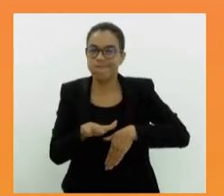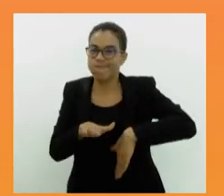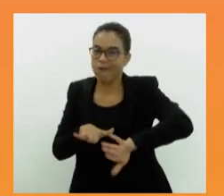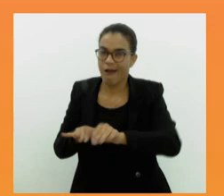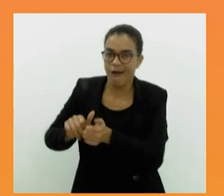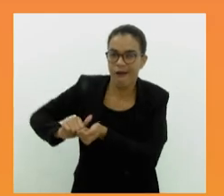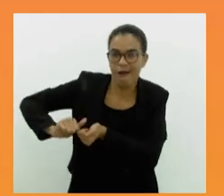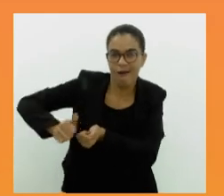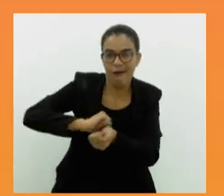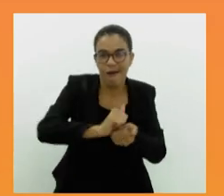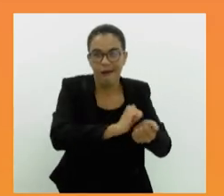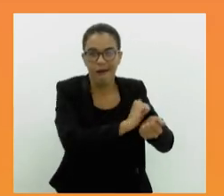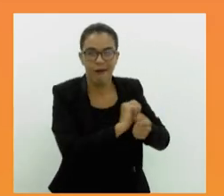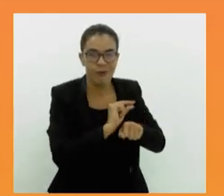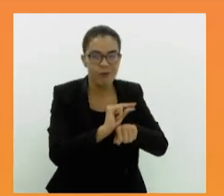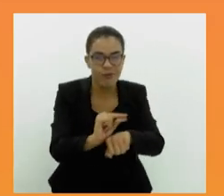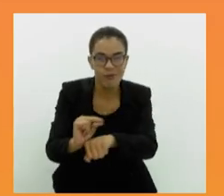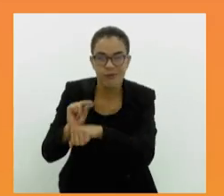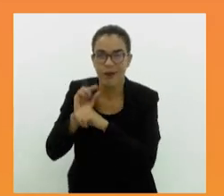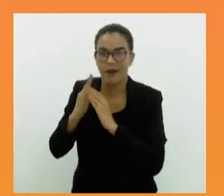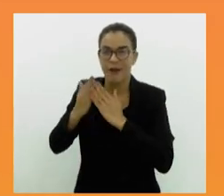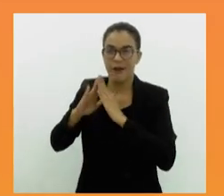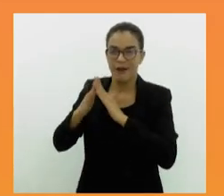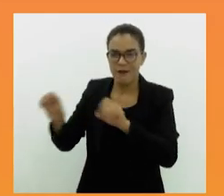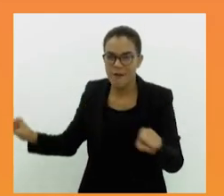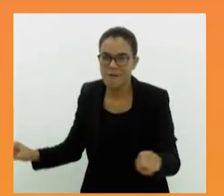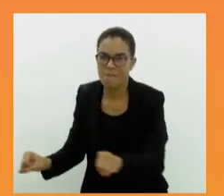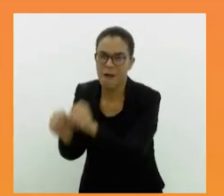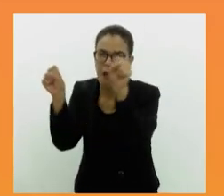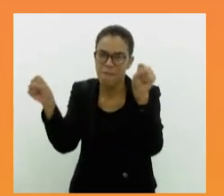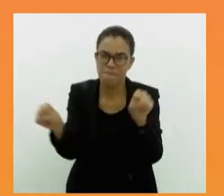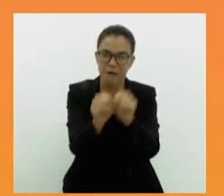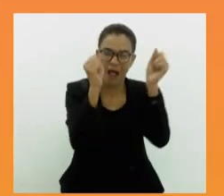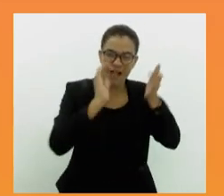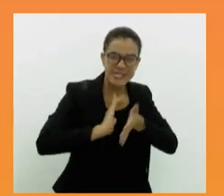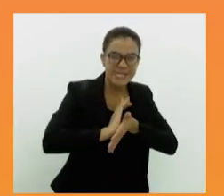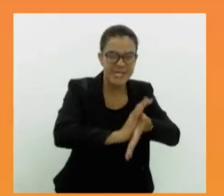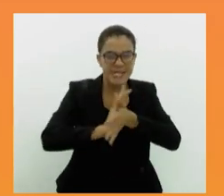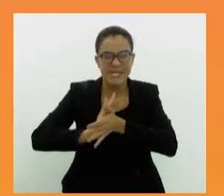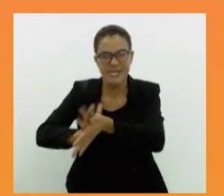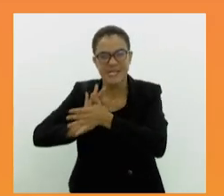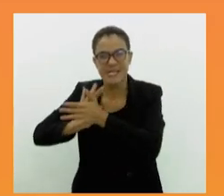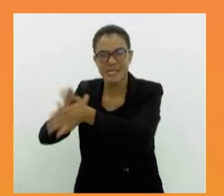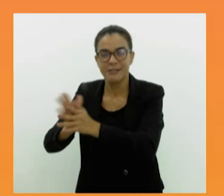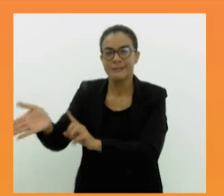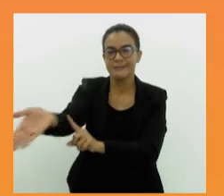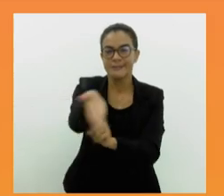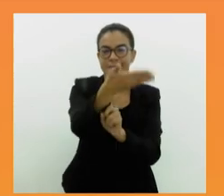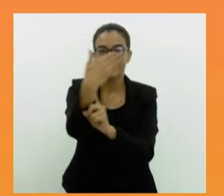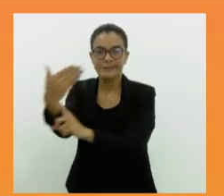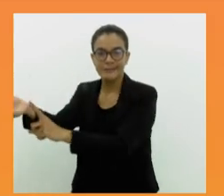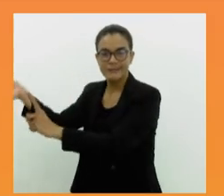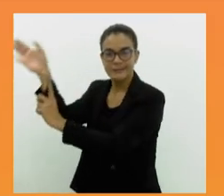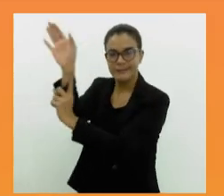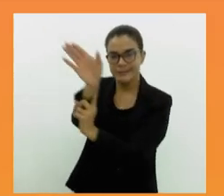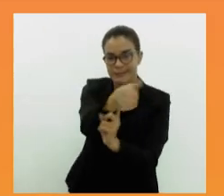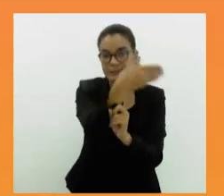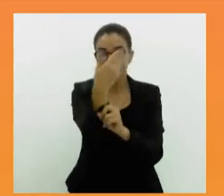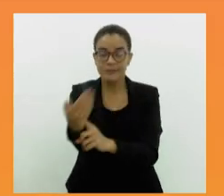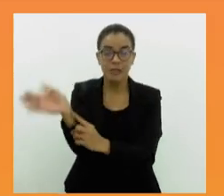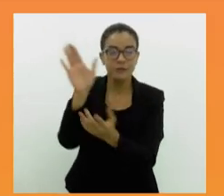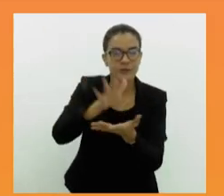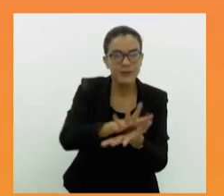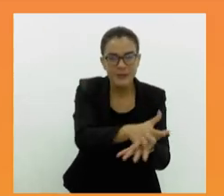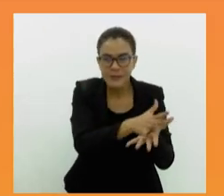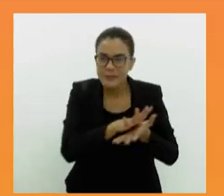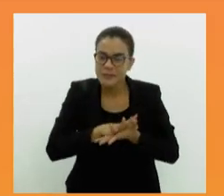roupa, sustentando a casa, quebrando preconceitos, erguendo o estandarte. No samba, a